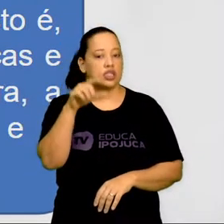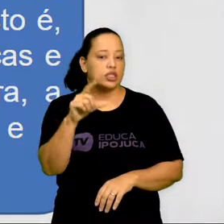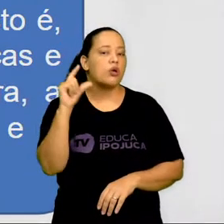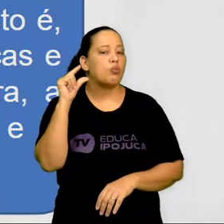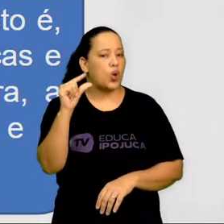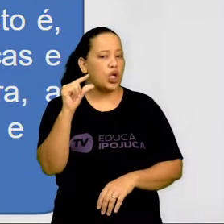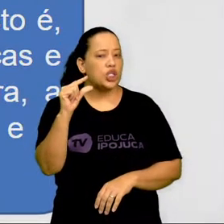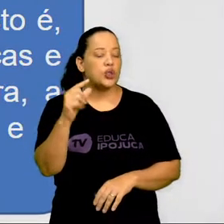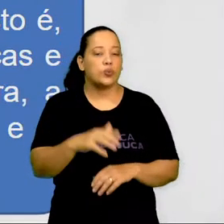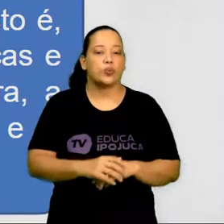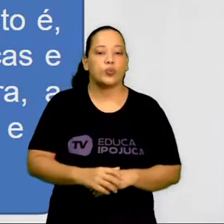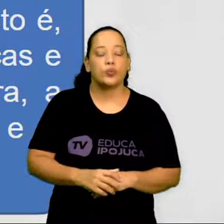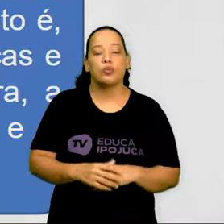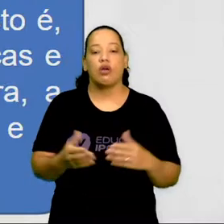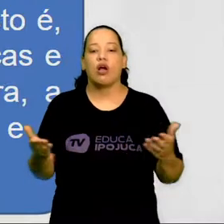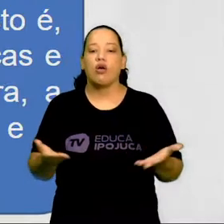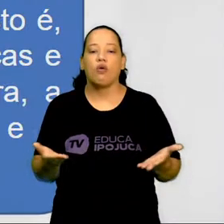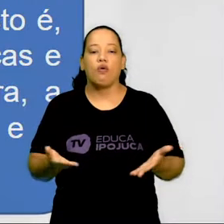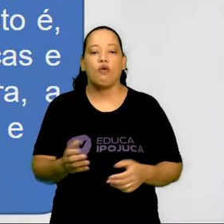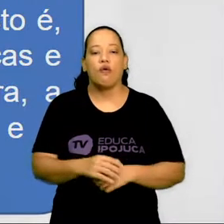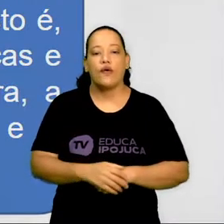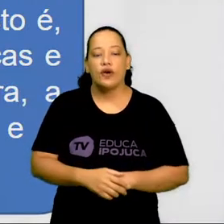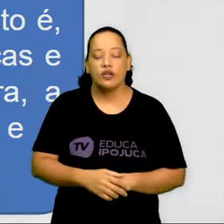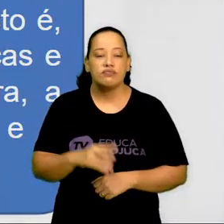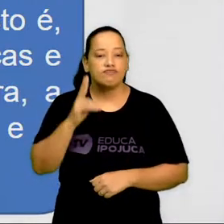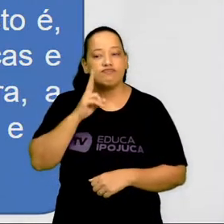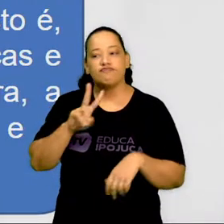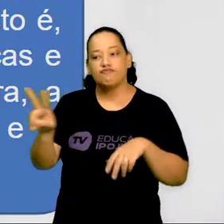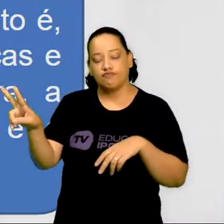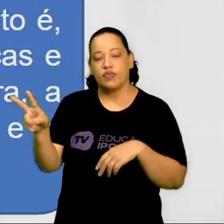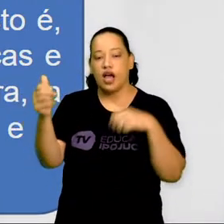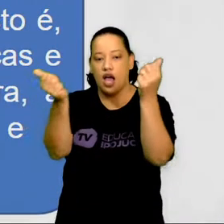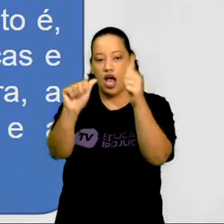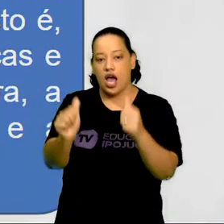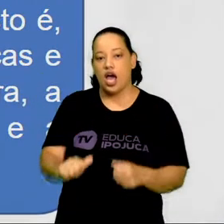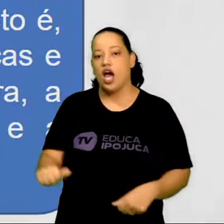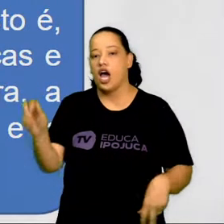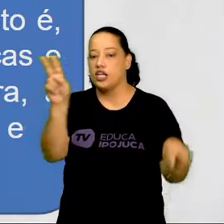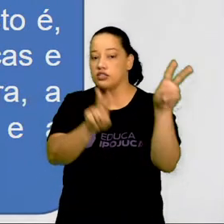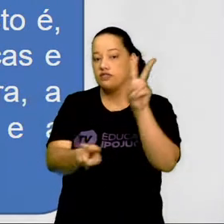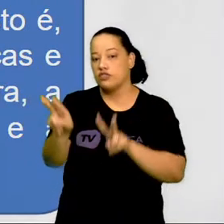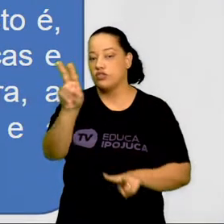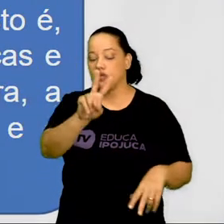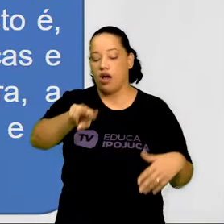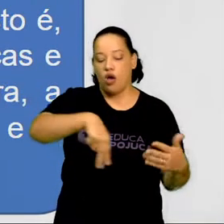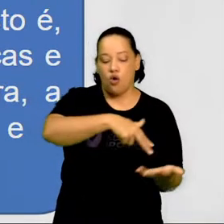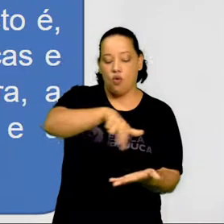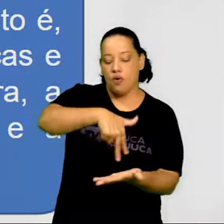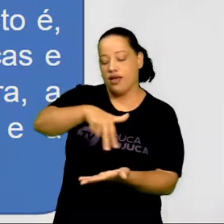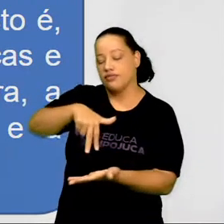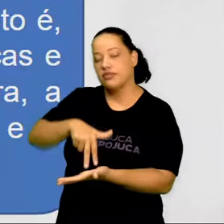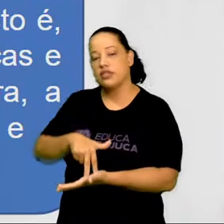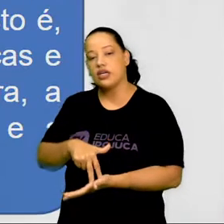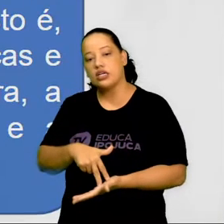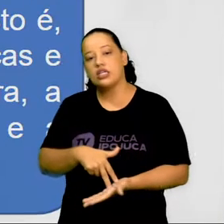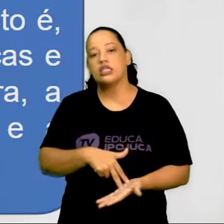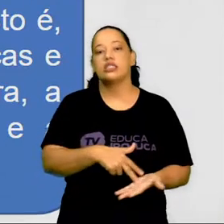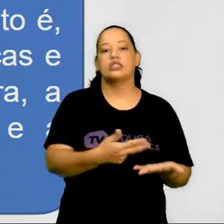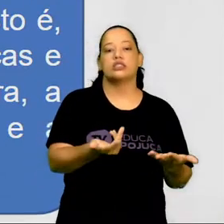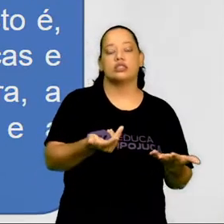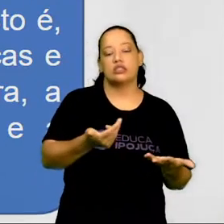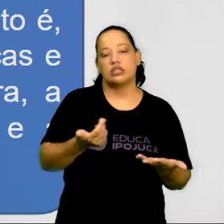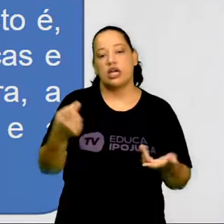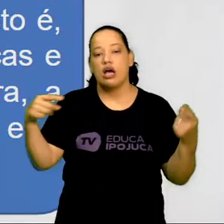universo. E aí as artes visuais, assim como a dança, a música e o